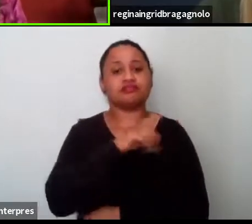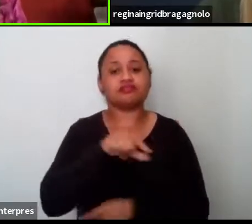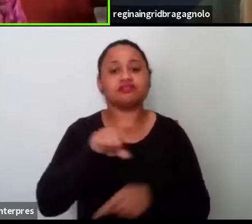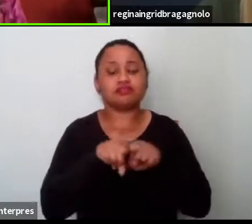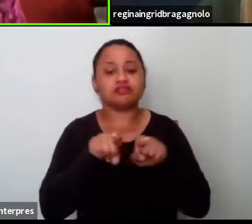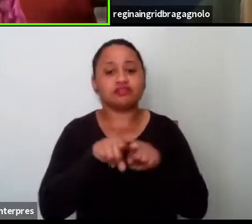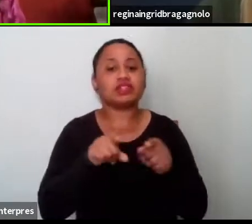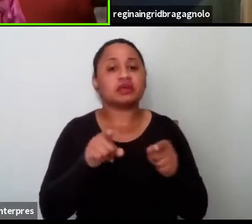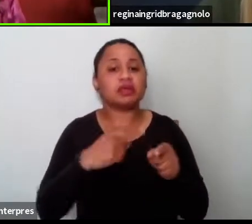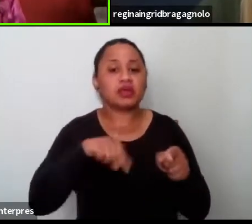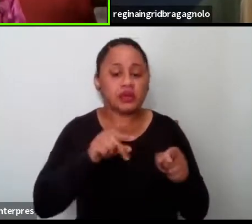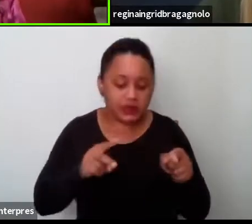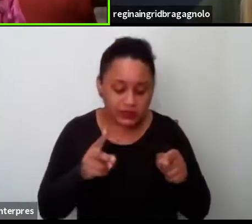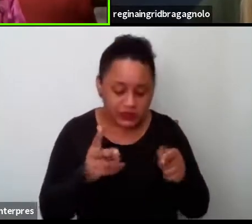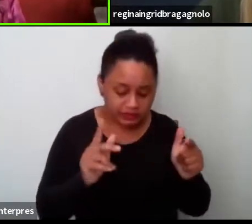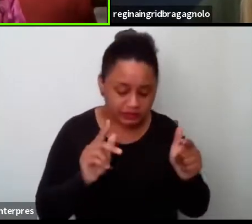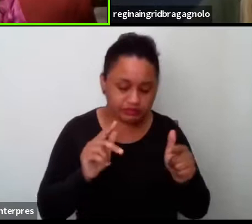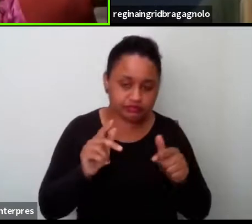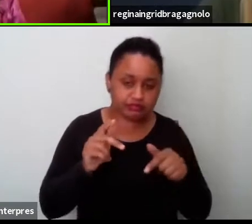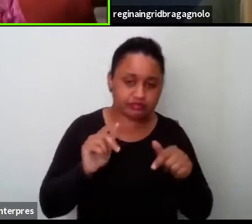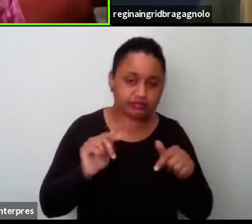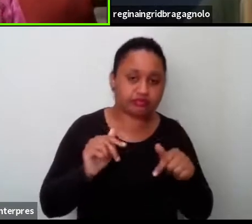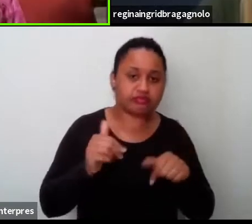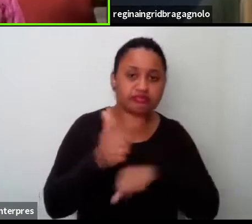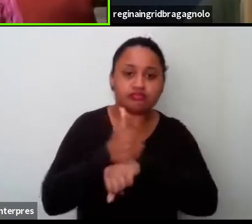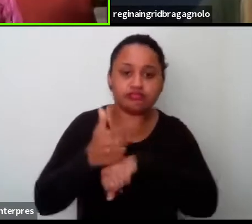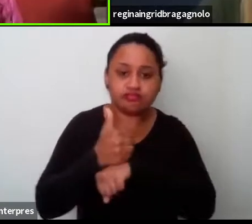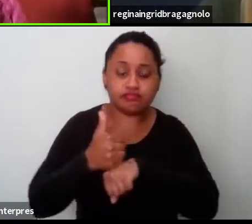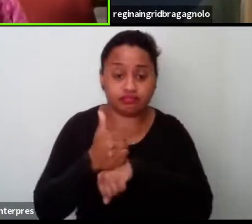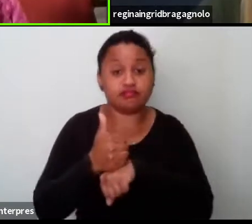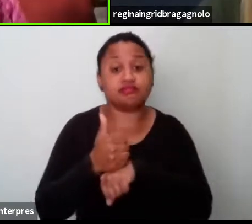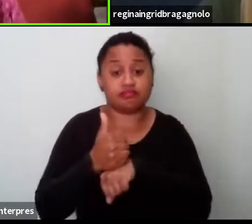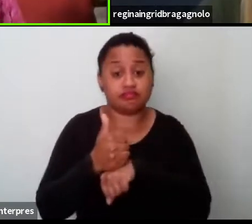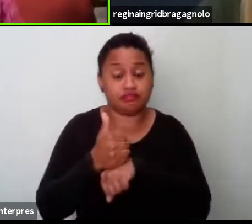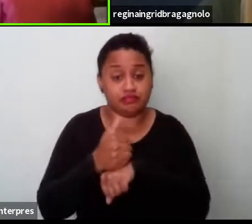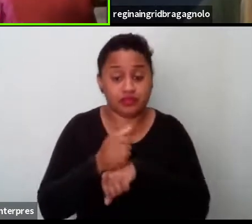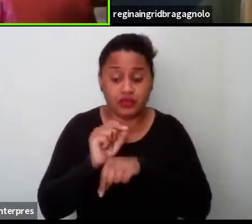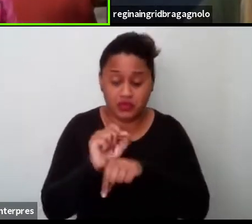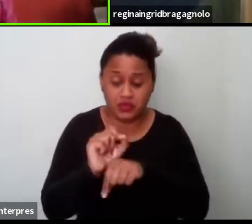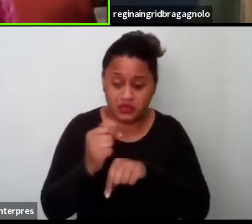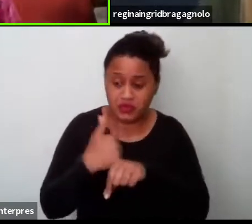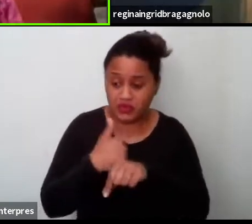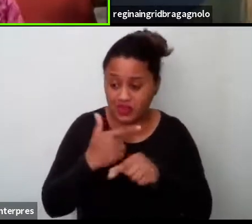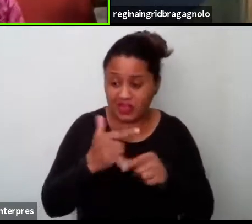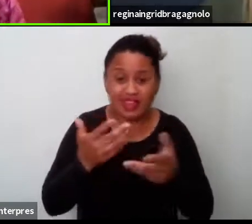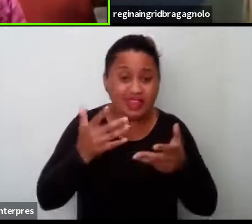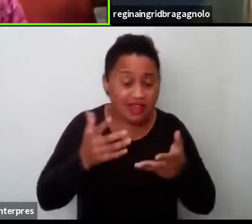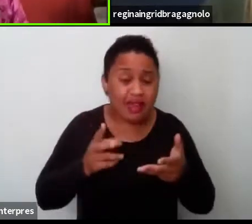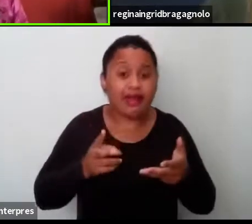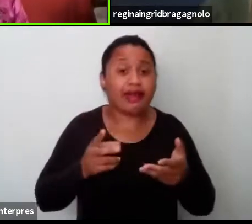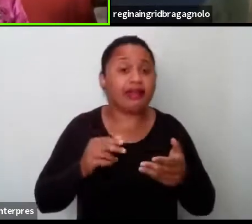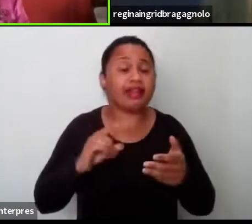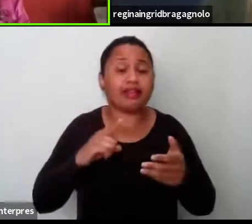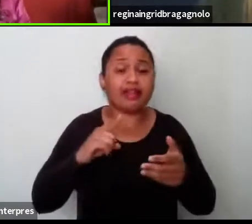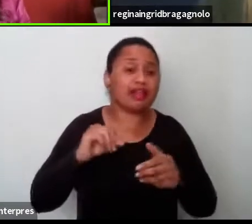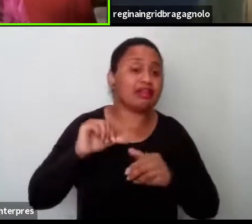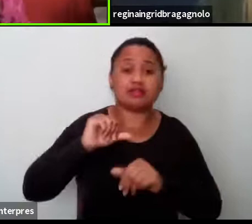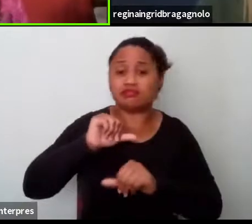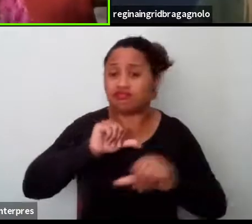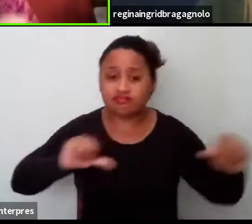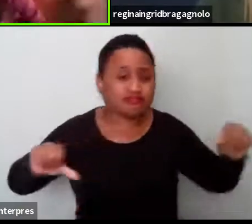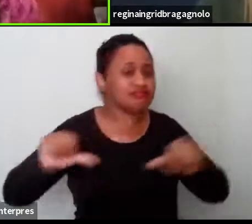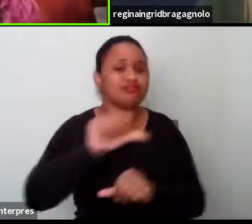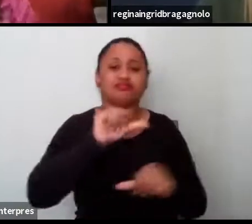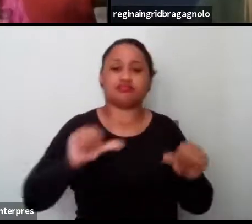gente continuar sendo um profissional que privilegia, né, a desconstrução do binarismo e de,